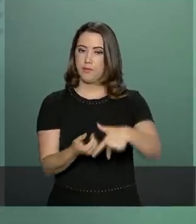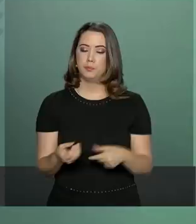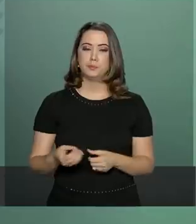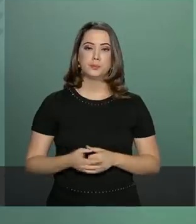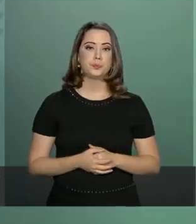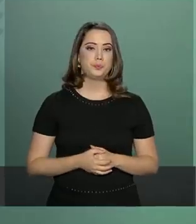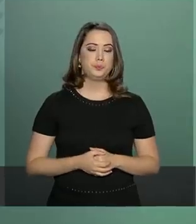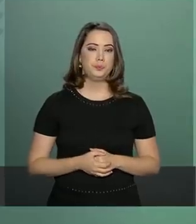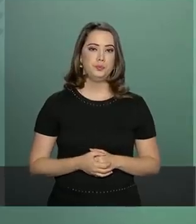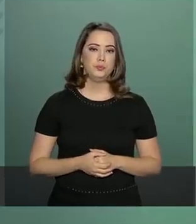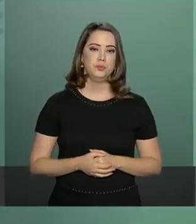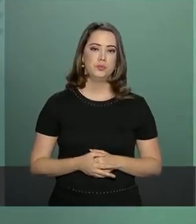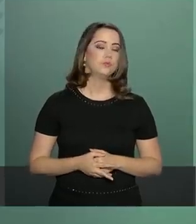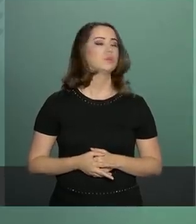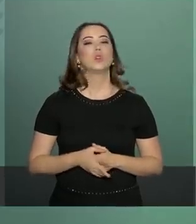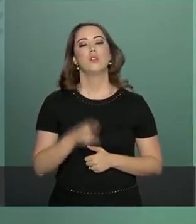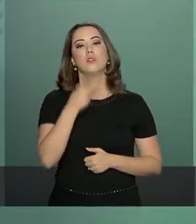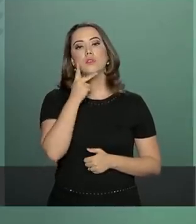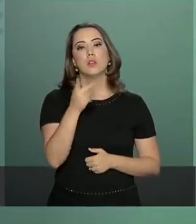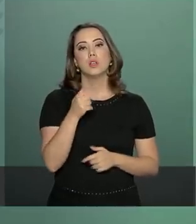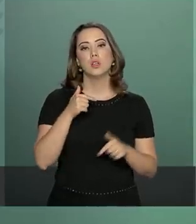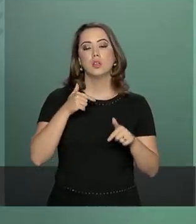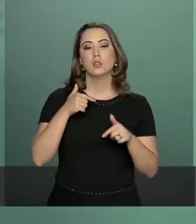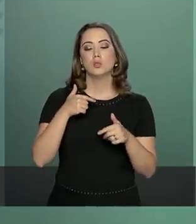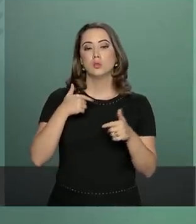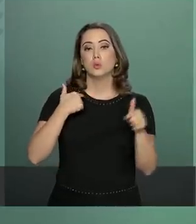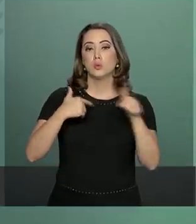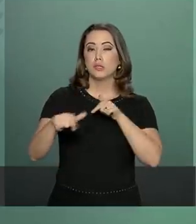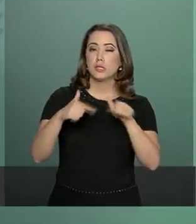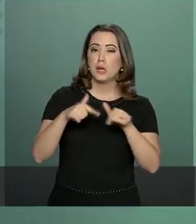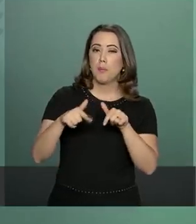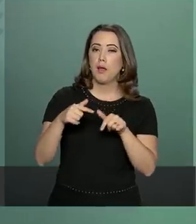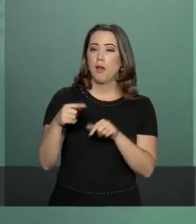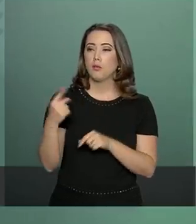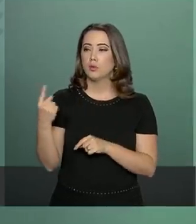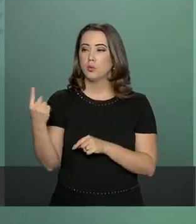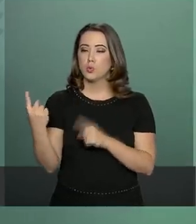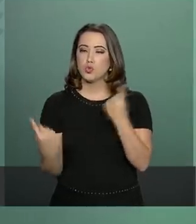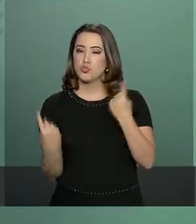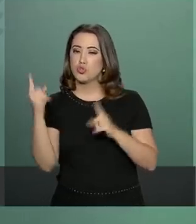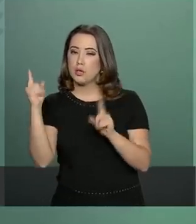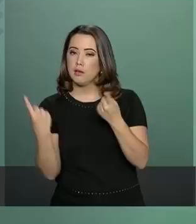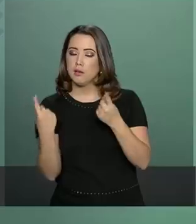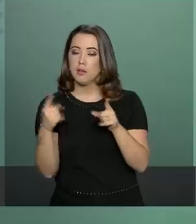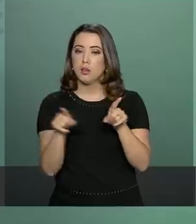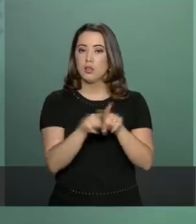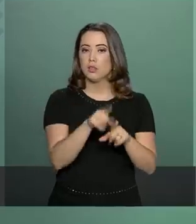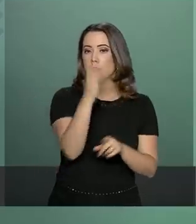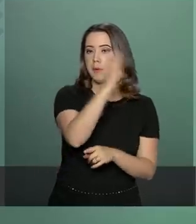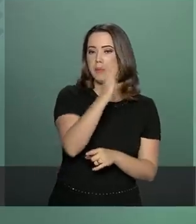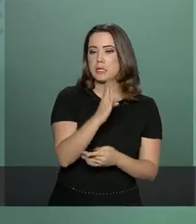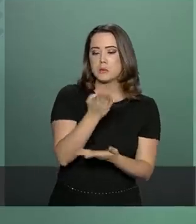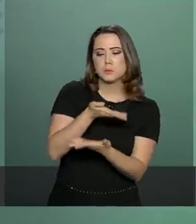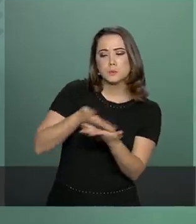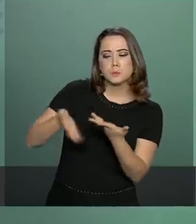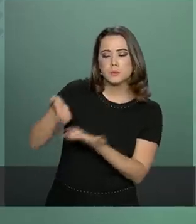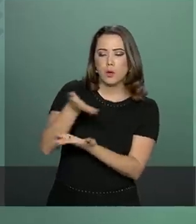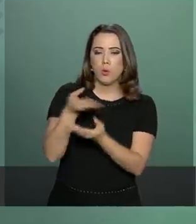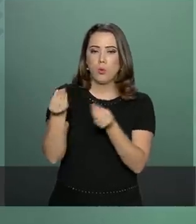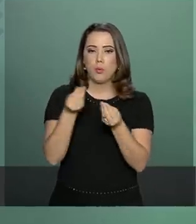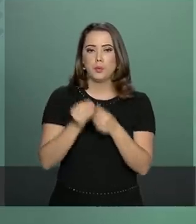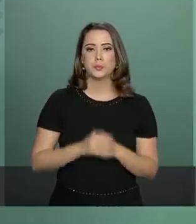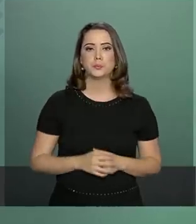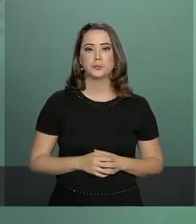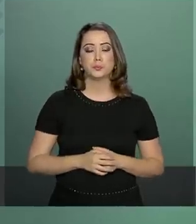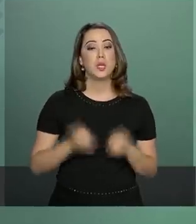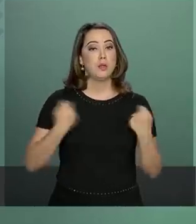Quanto a relações bilaterais, foram realizadas discussões para o